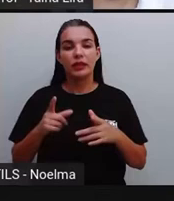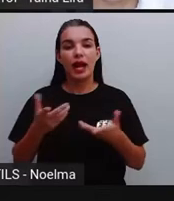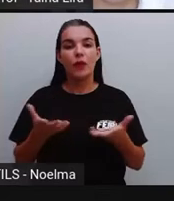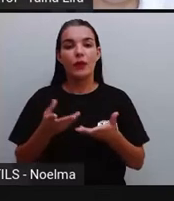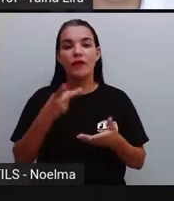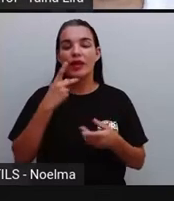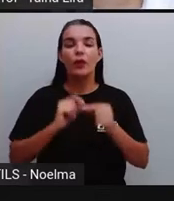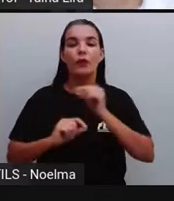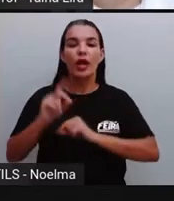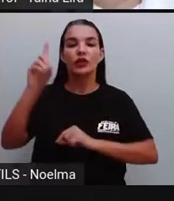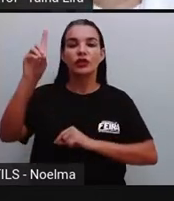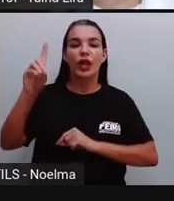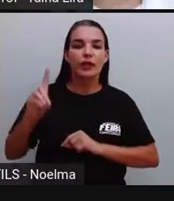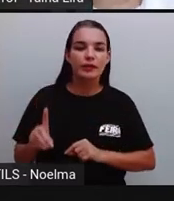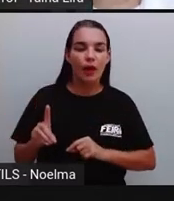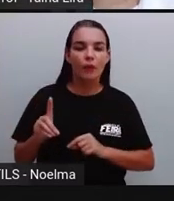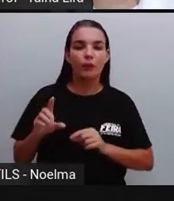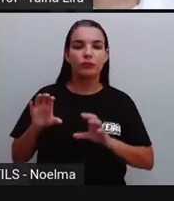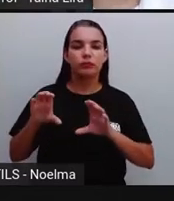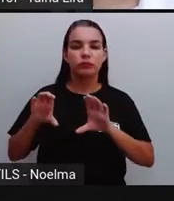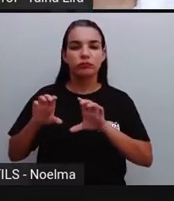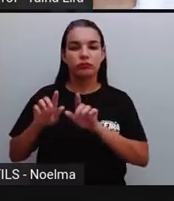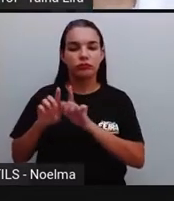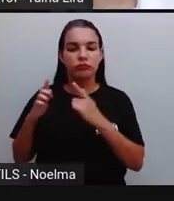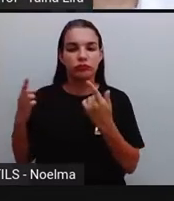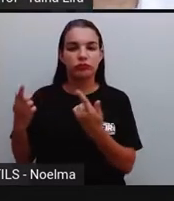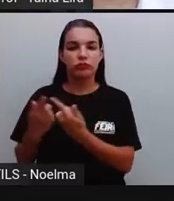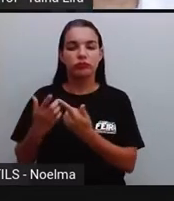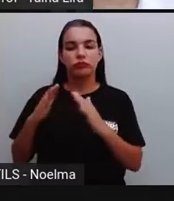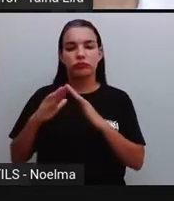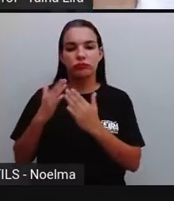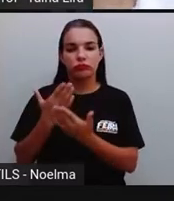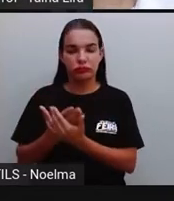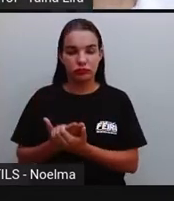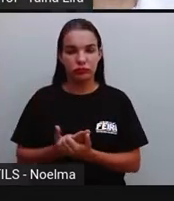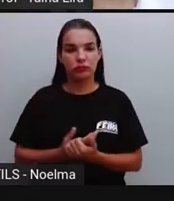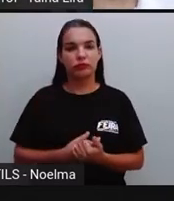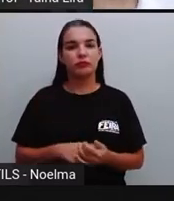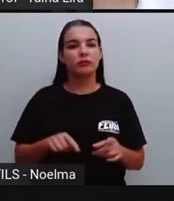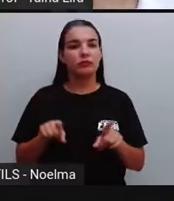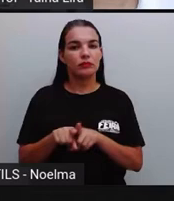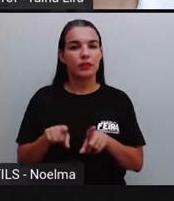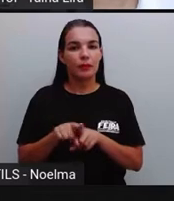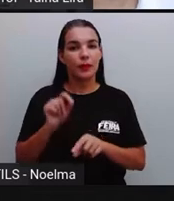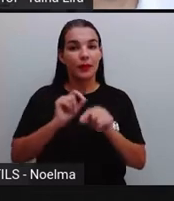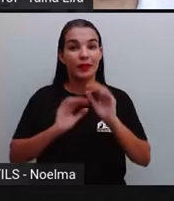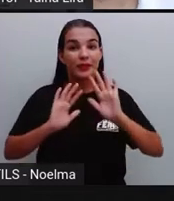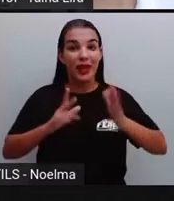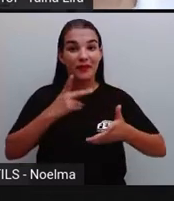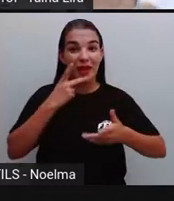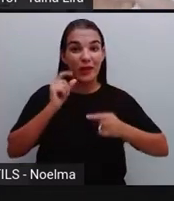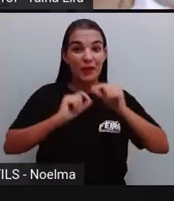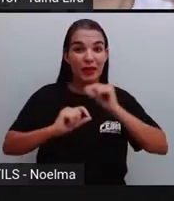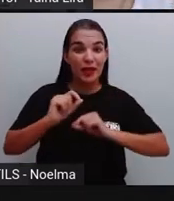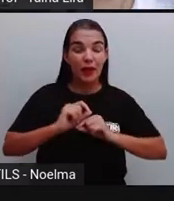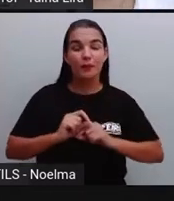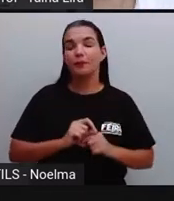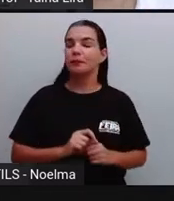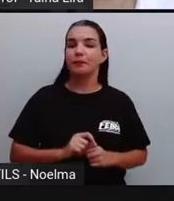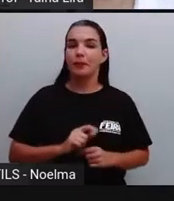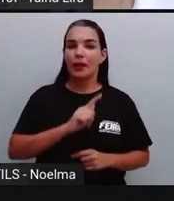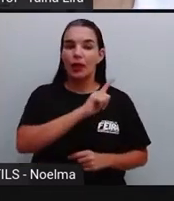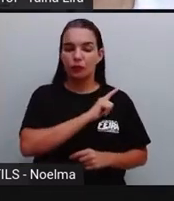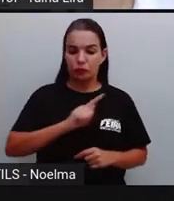gestão da escola. Nas aulas anteriores nós falamos também sobre a gestão aí do município, e nós já